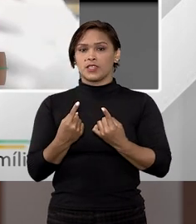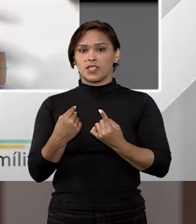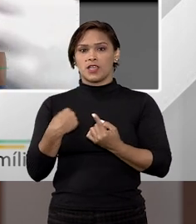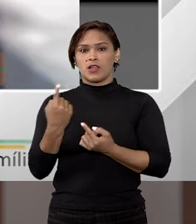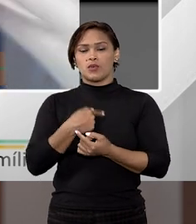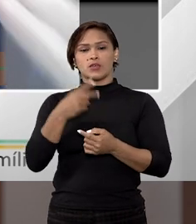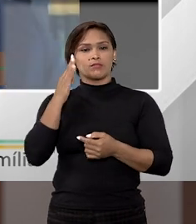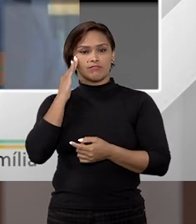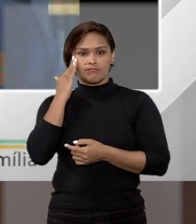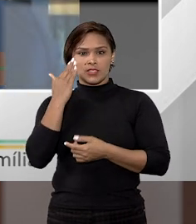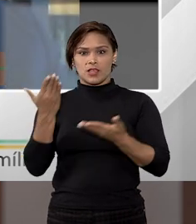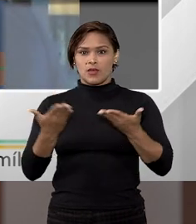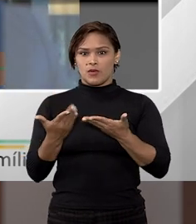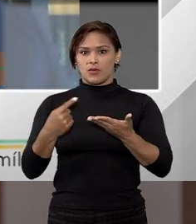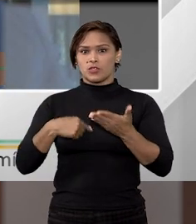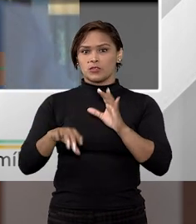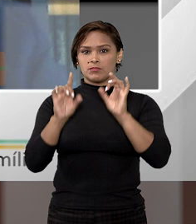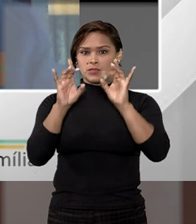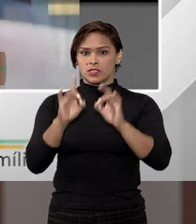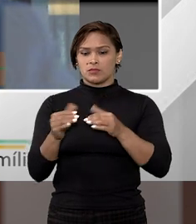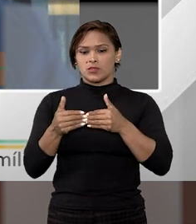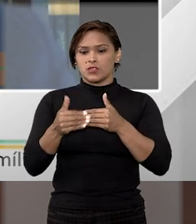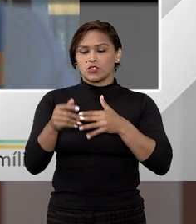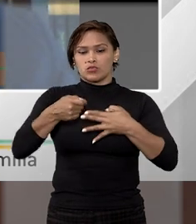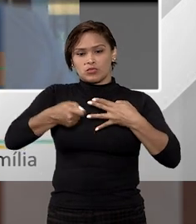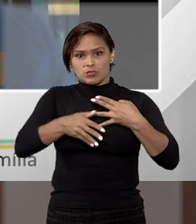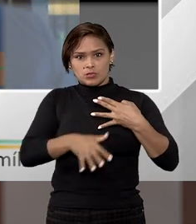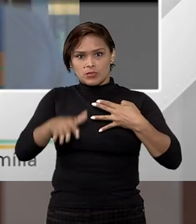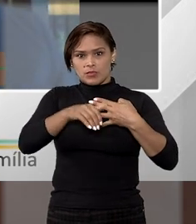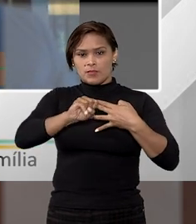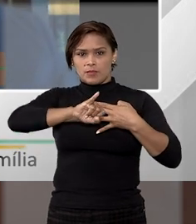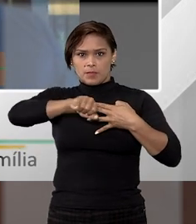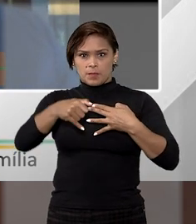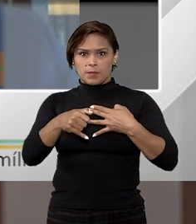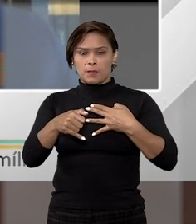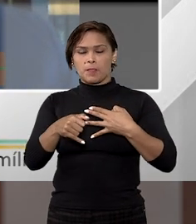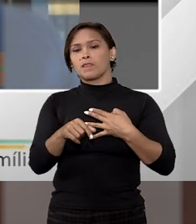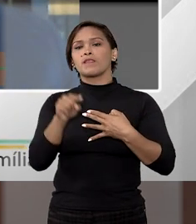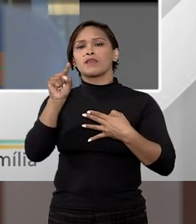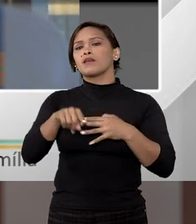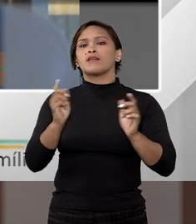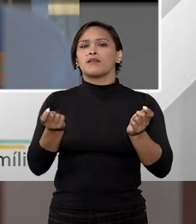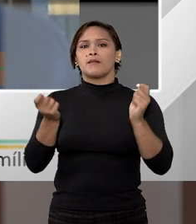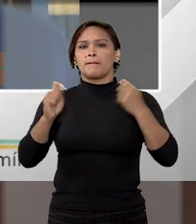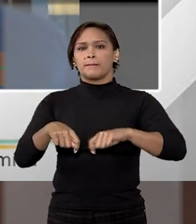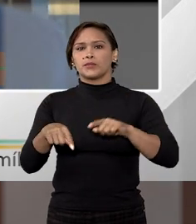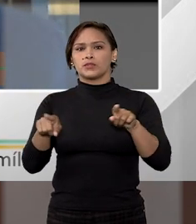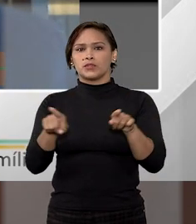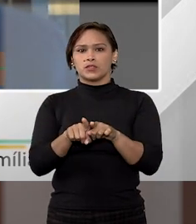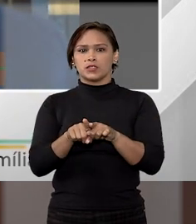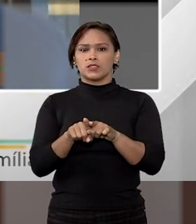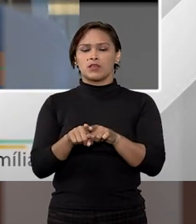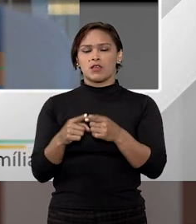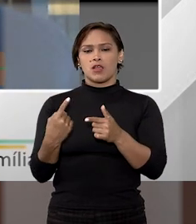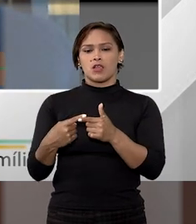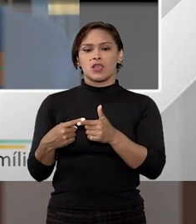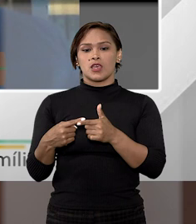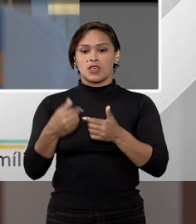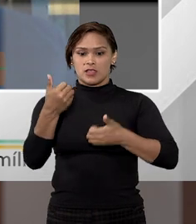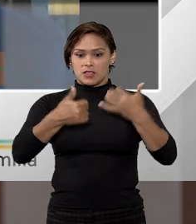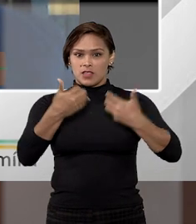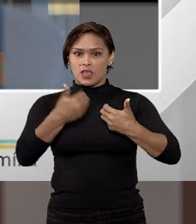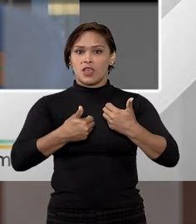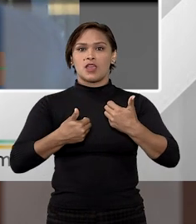o que se entende hoje, principalmente seguindo a jurisprudência da STJ, é que é possível, em razão dessa